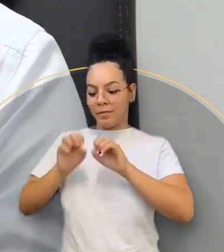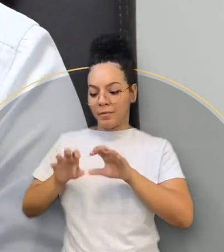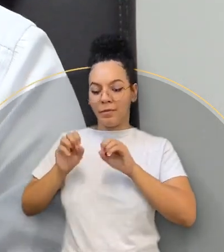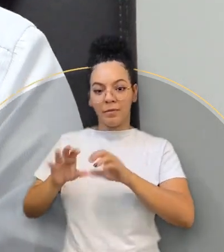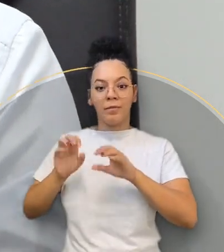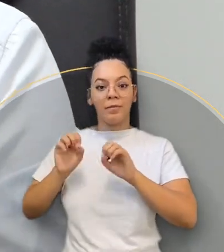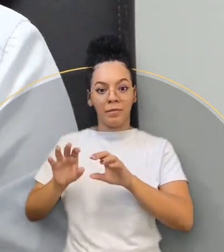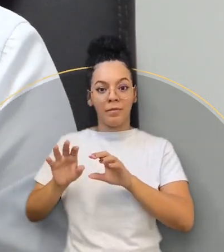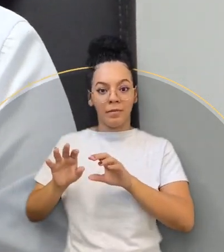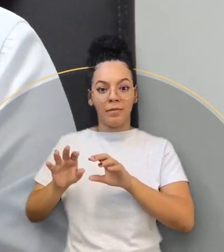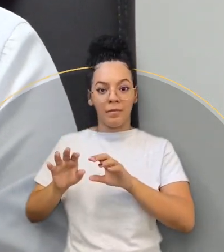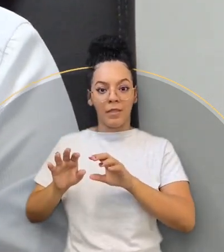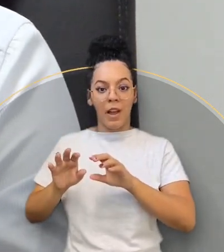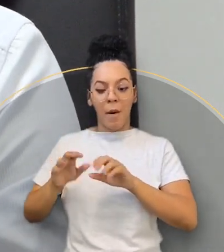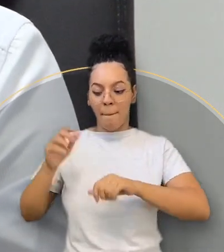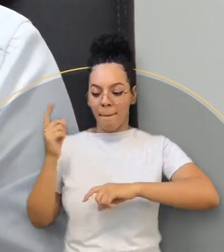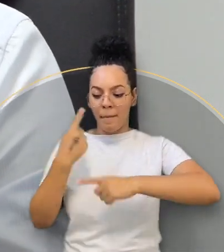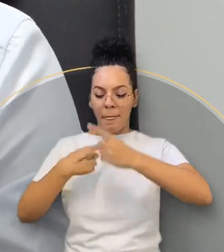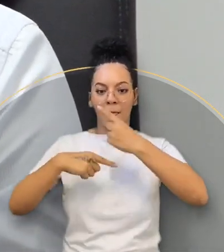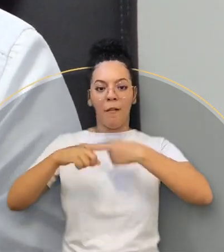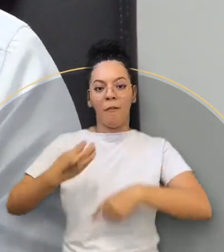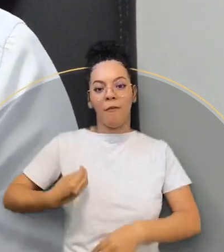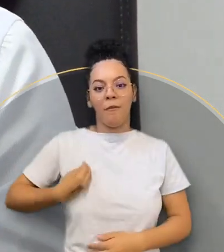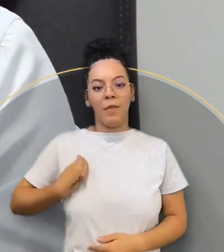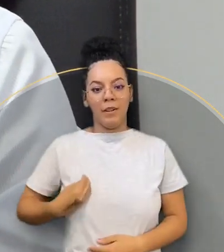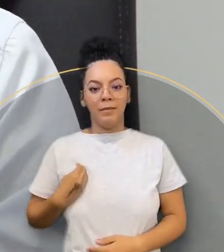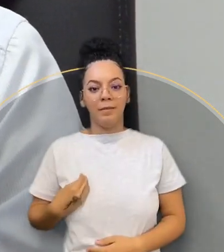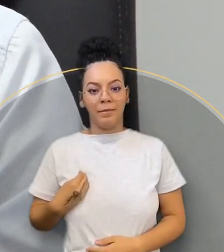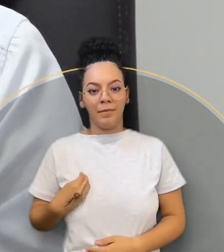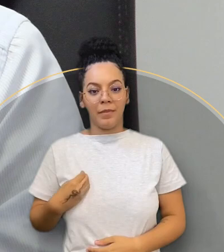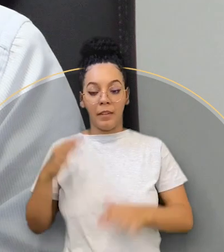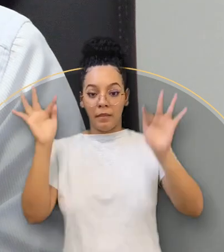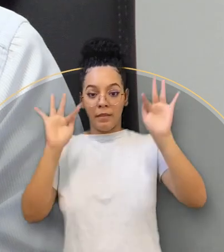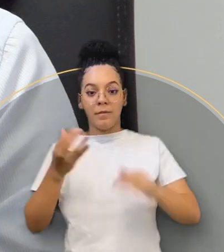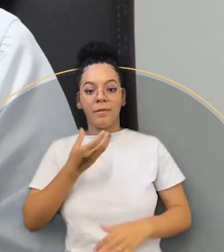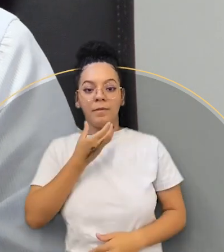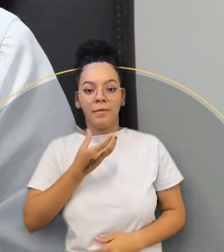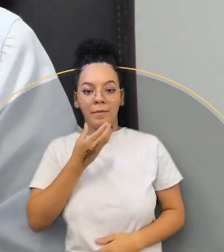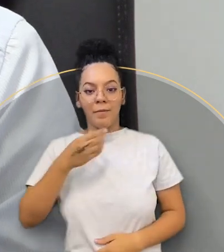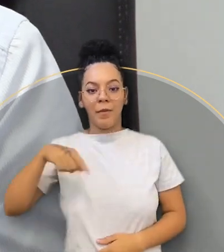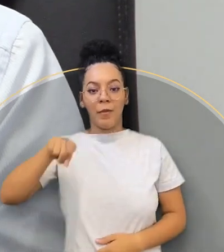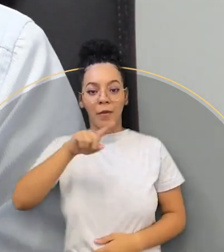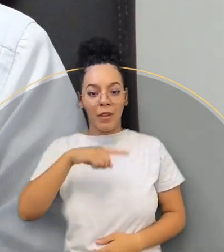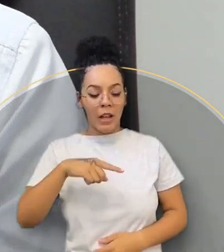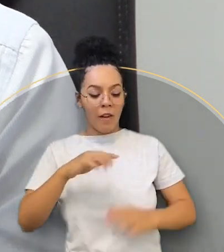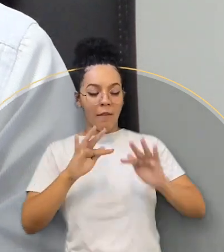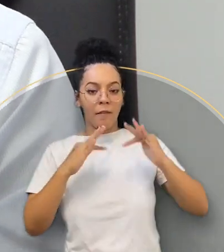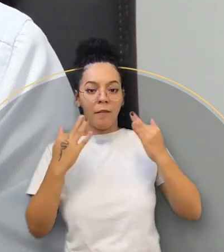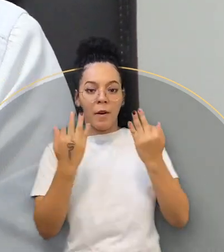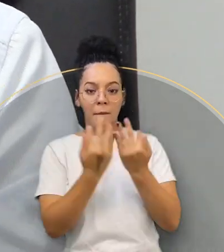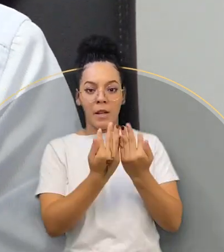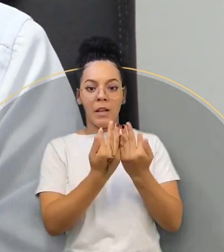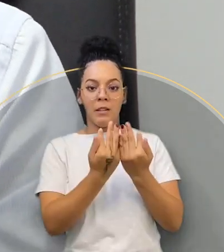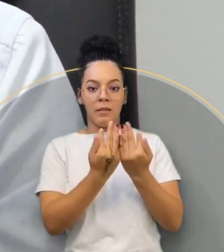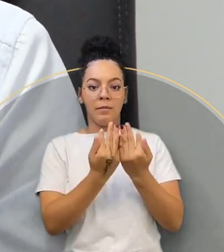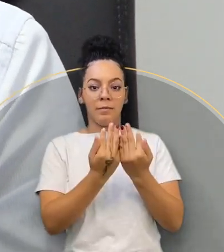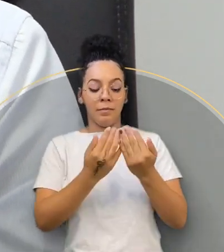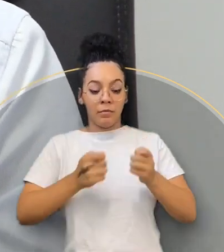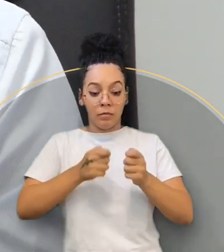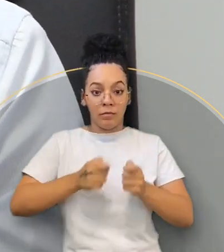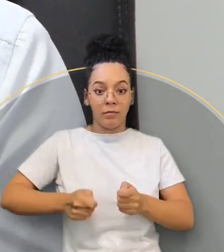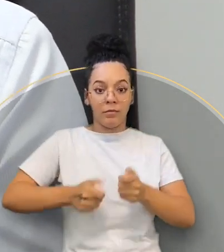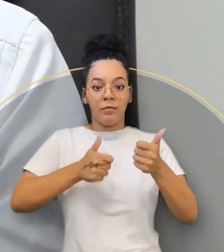continuar a promover uma educação que de fato transforma vidas. Feliz Natal a você e toda a sua família,